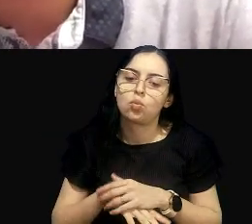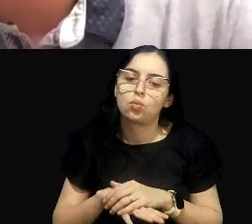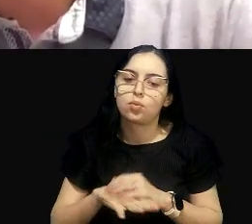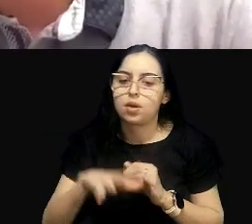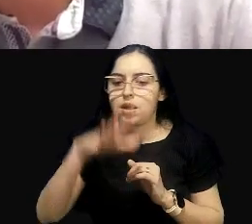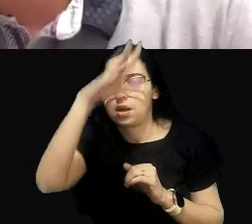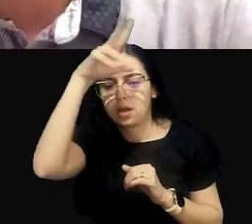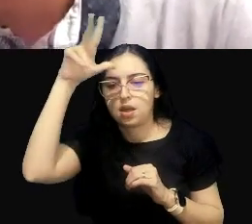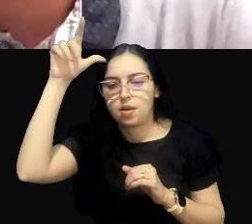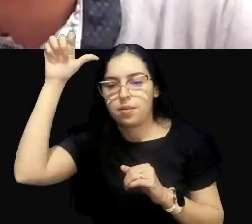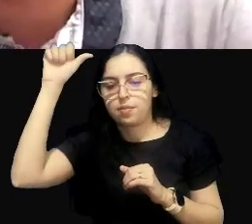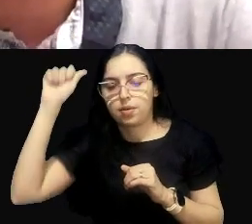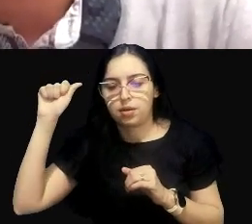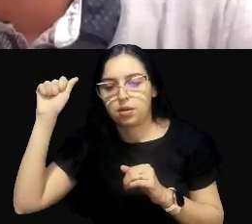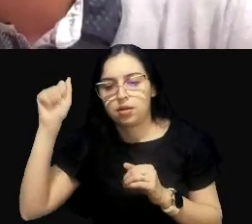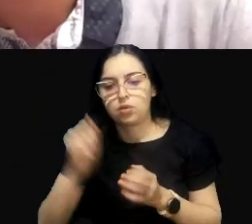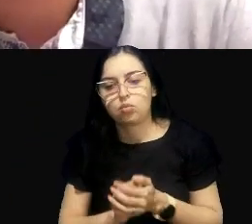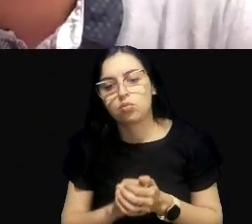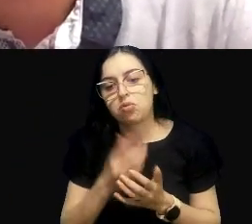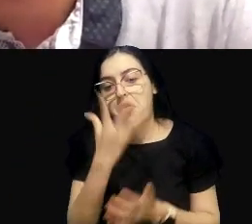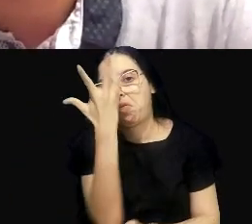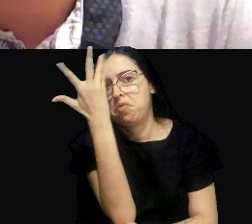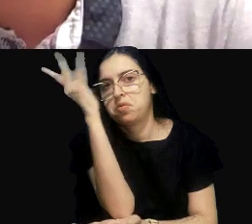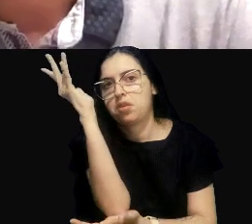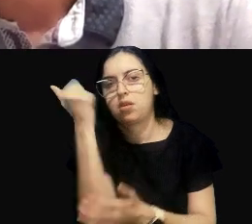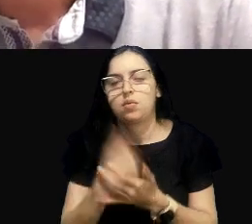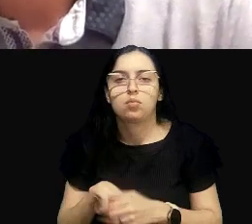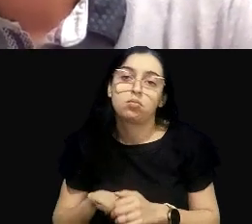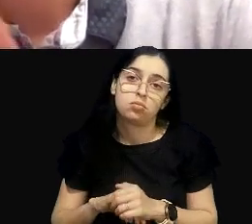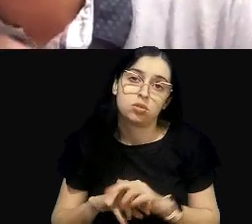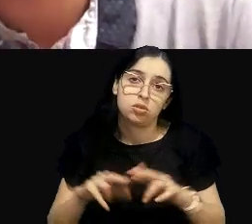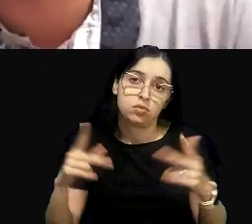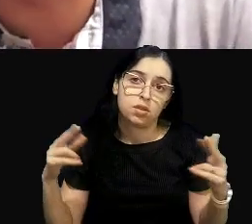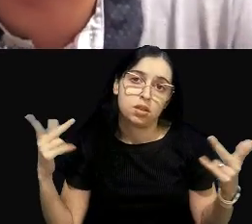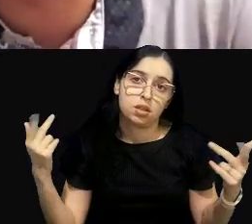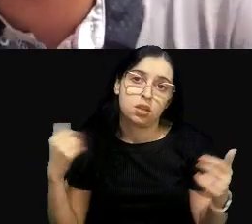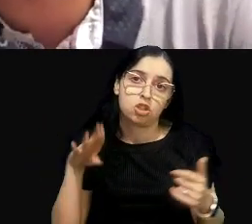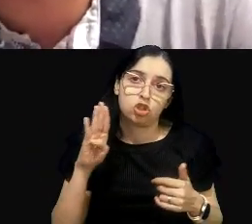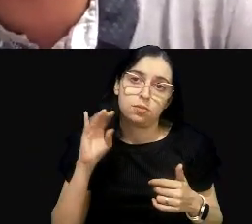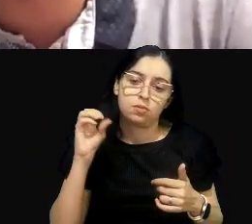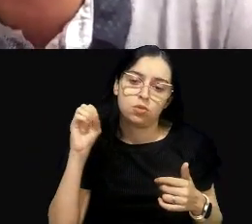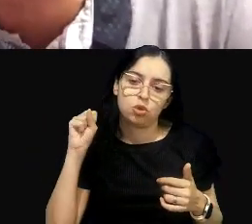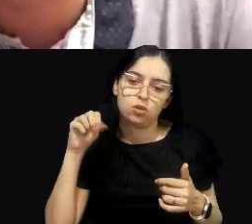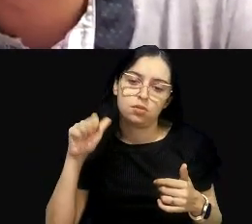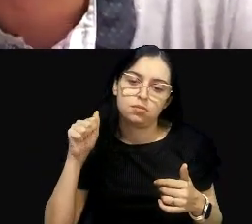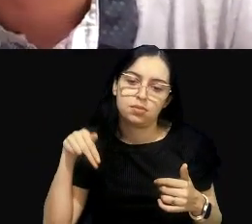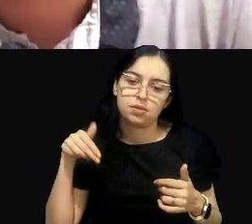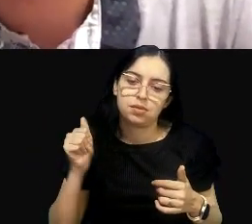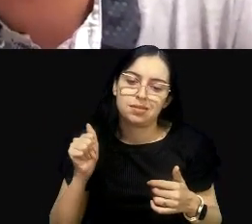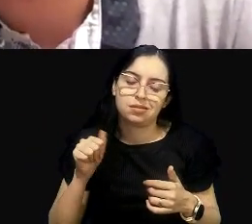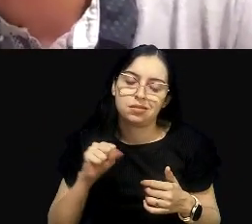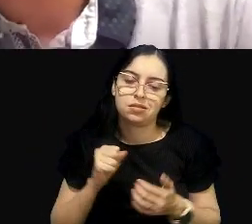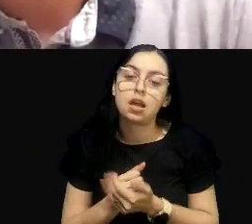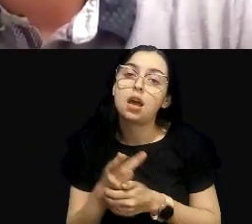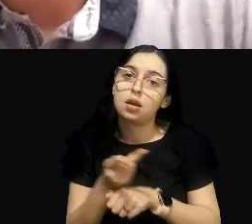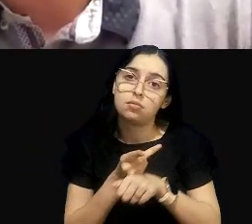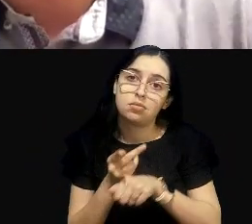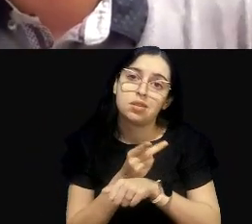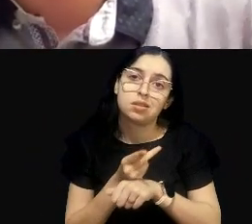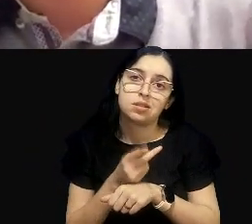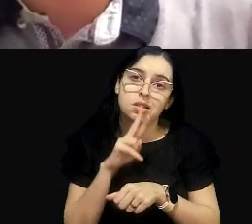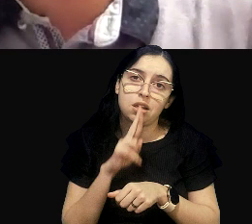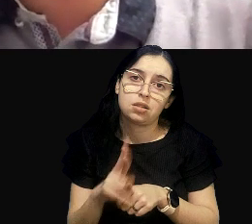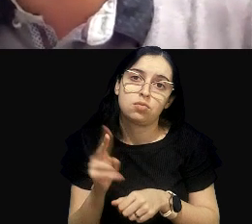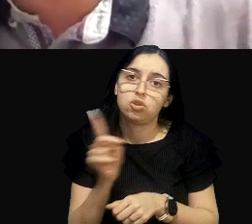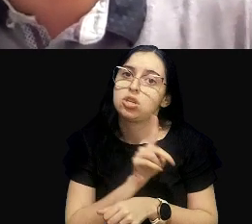Cerrado, ou no bioma Caatinga, ou no bioma dos Pampas? As nossas pesquisas aqui têm mostrado que não. Então, eu